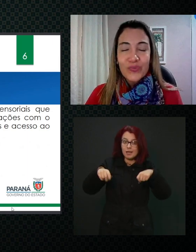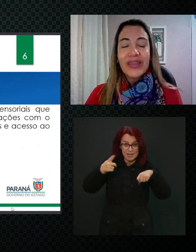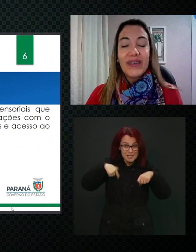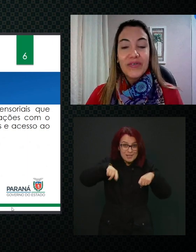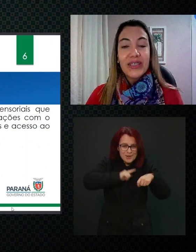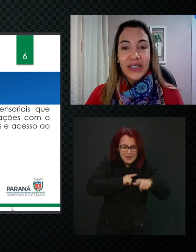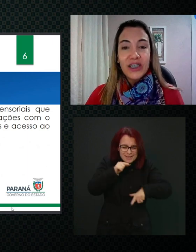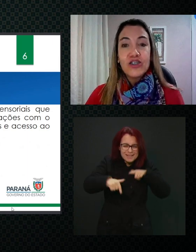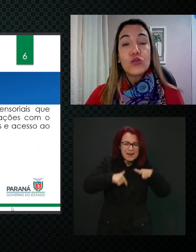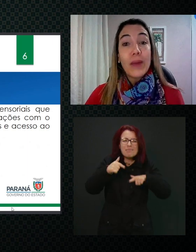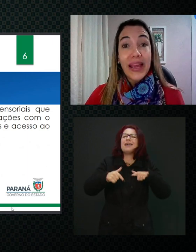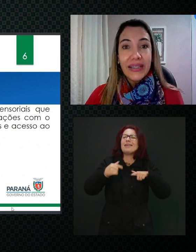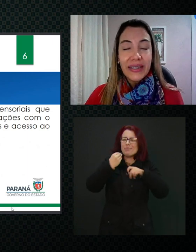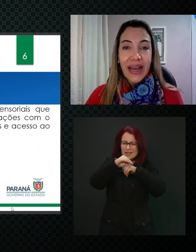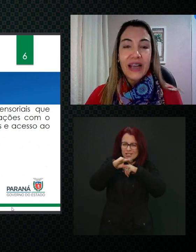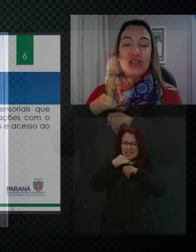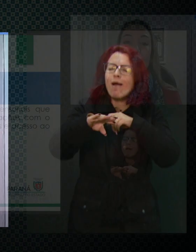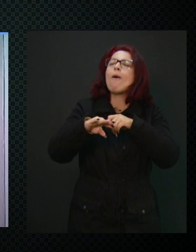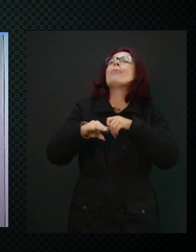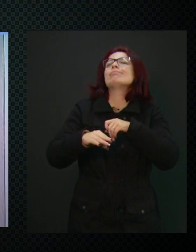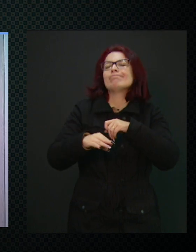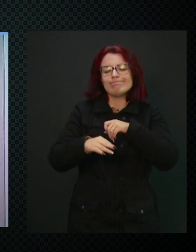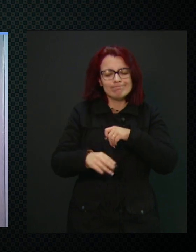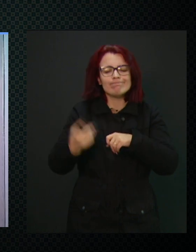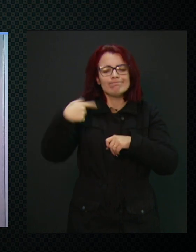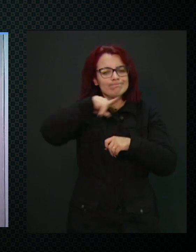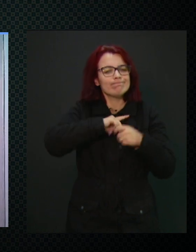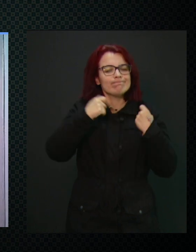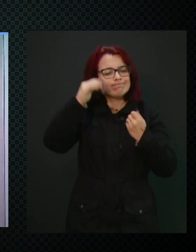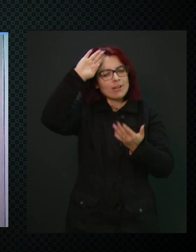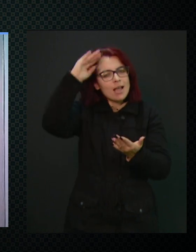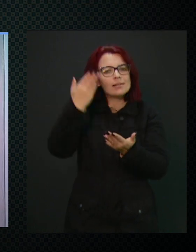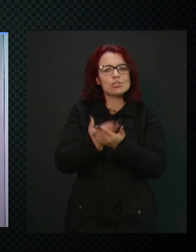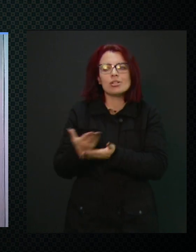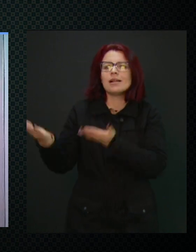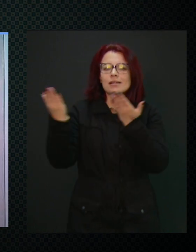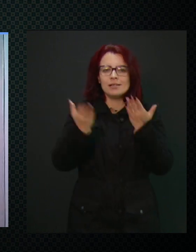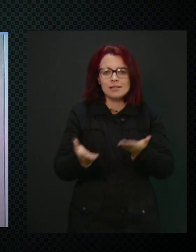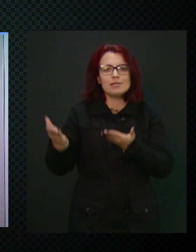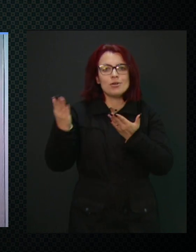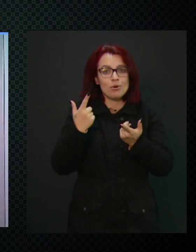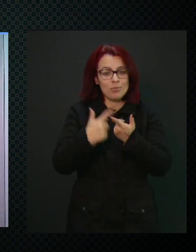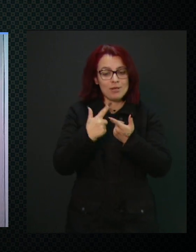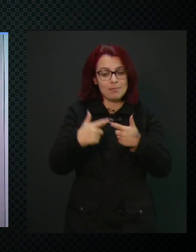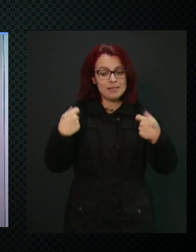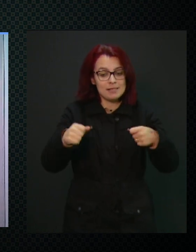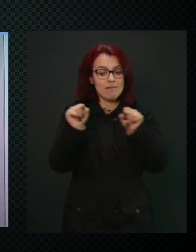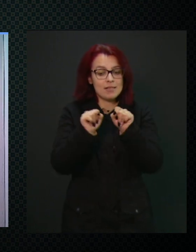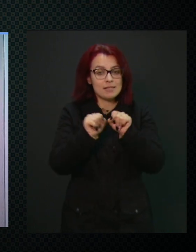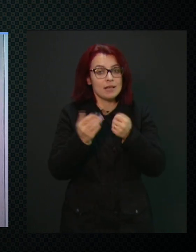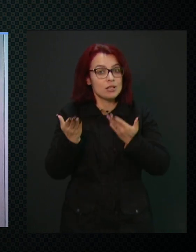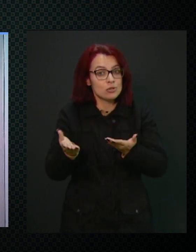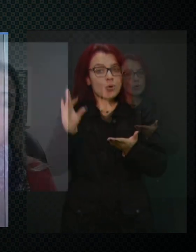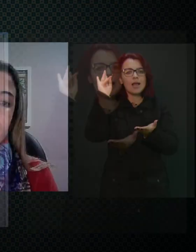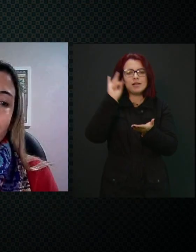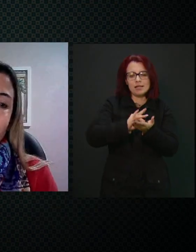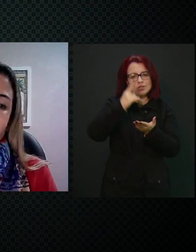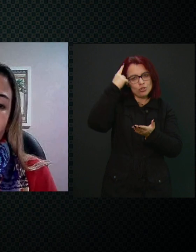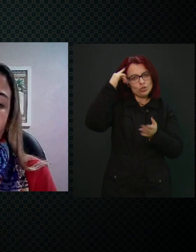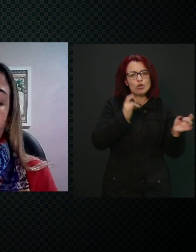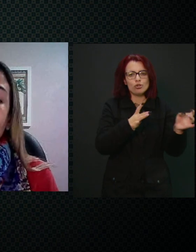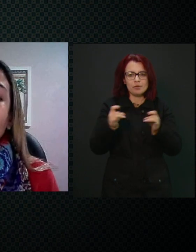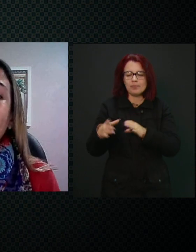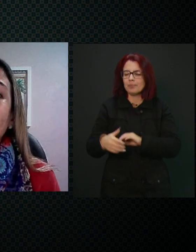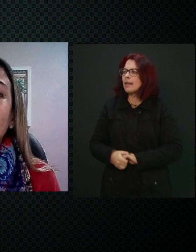nisso e fazer disso uma realidade no nosso dia a dia. Que interessante, né. E daí,